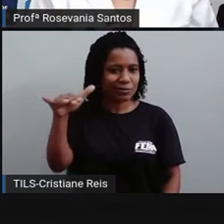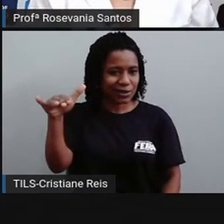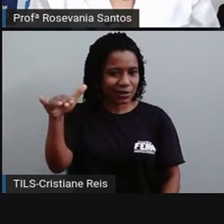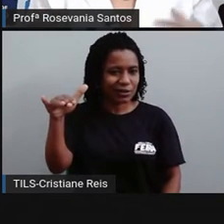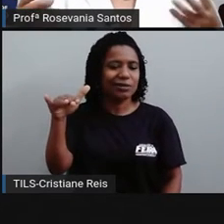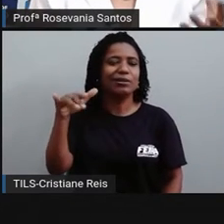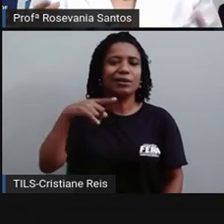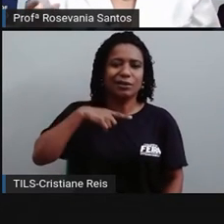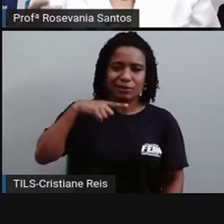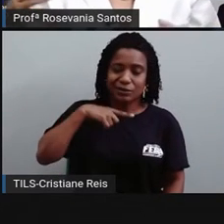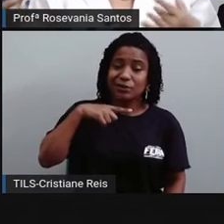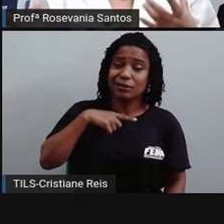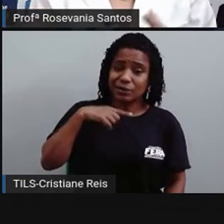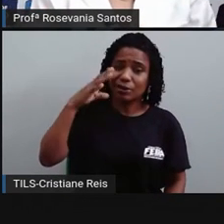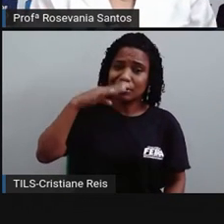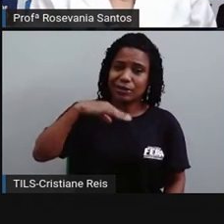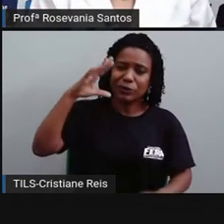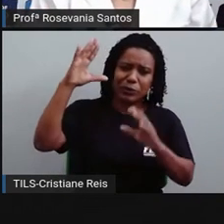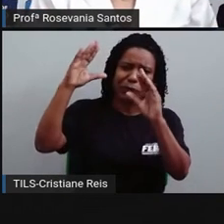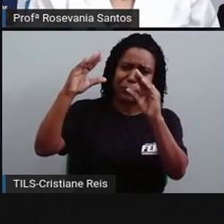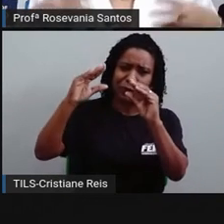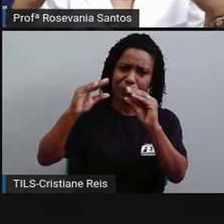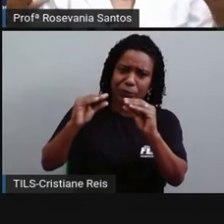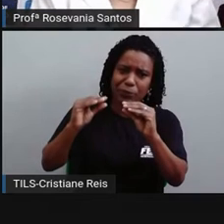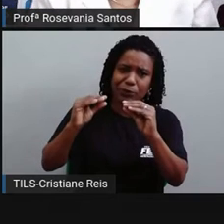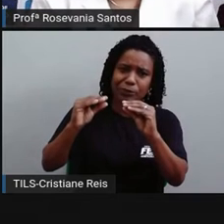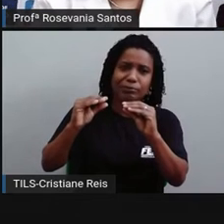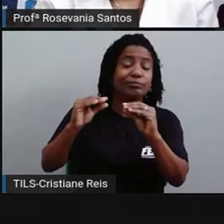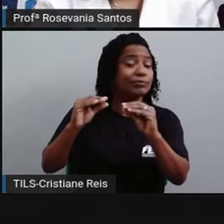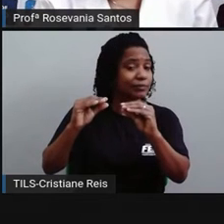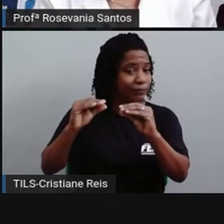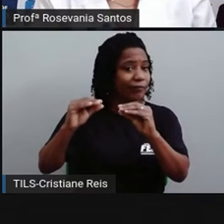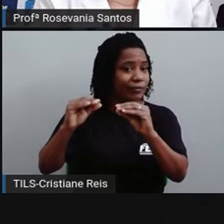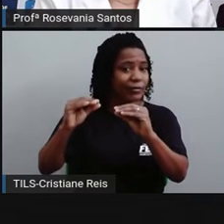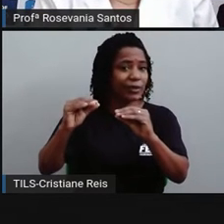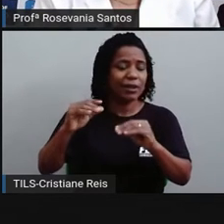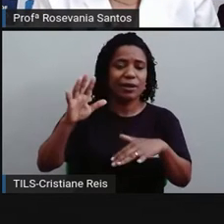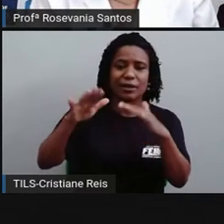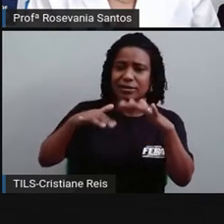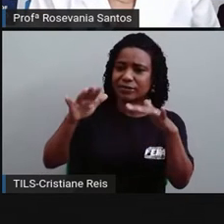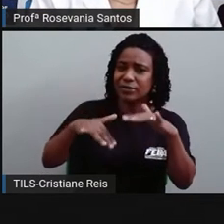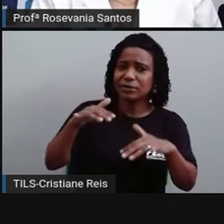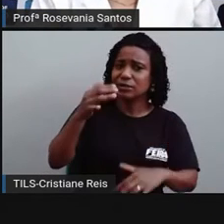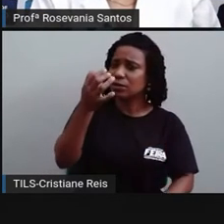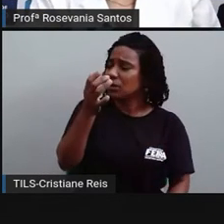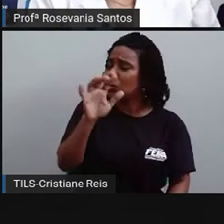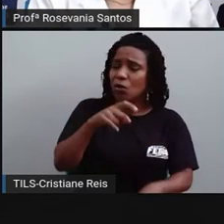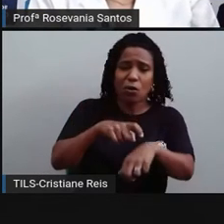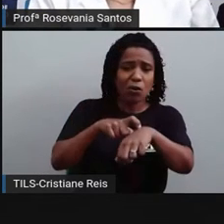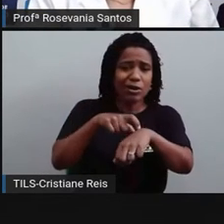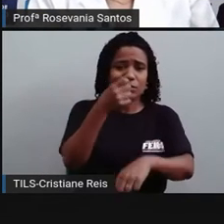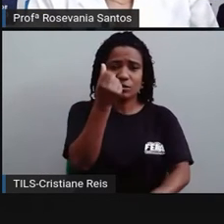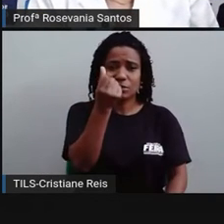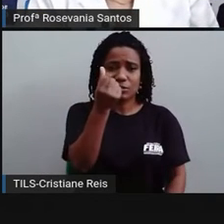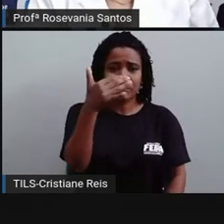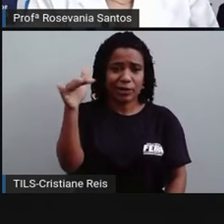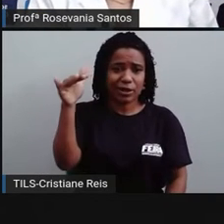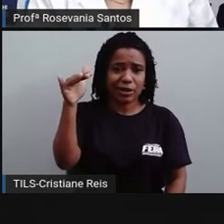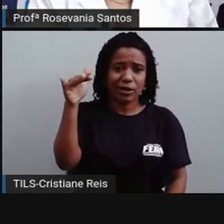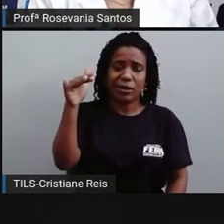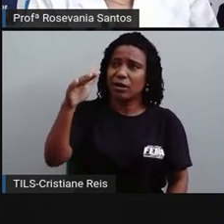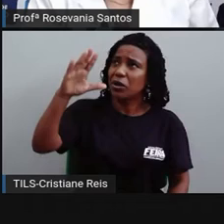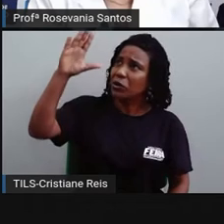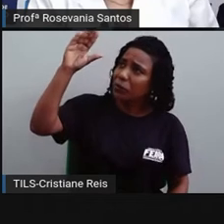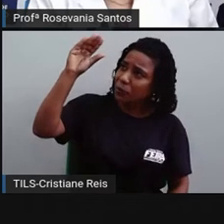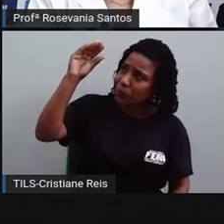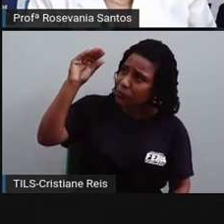vezes, vai até as 18h30, mais ou menos, e a gente ainda está percebendo iluminado. E, a depender da proximidade que nós